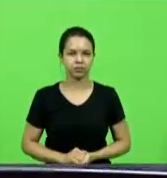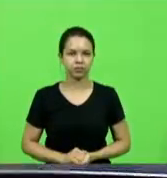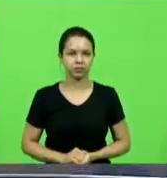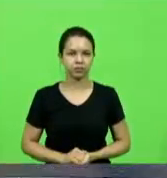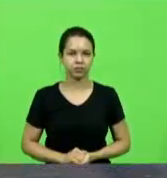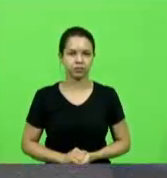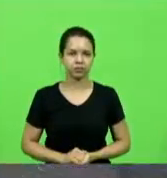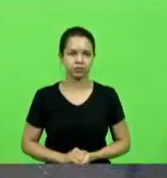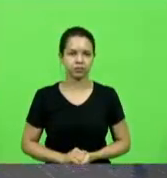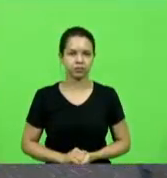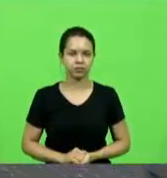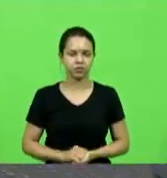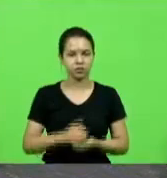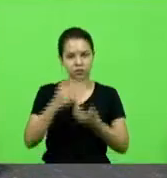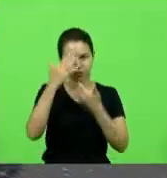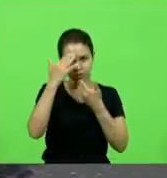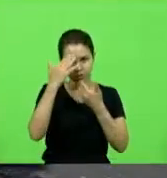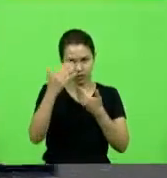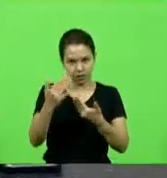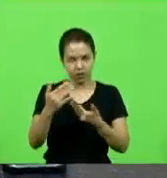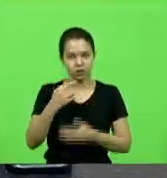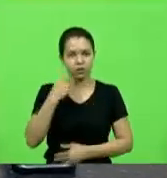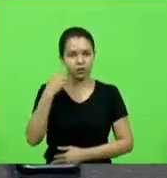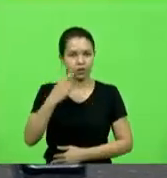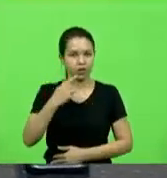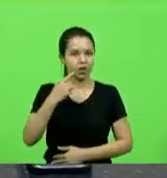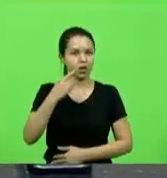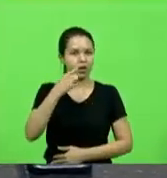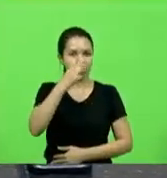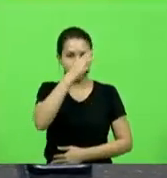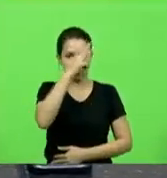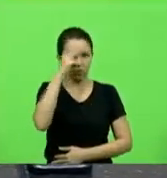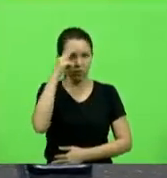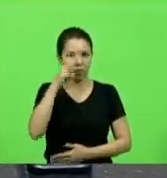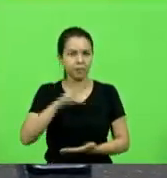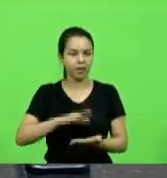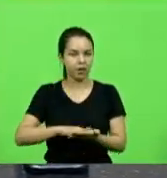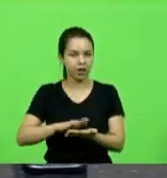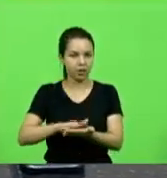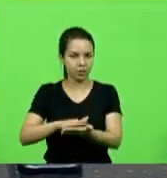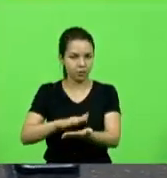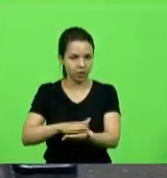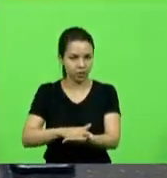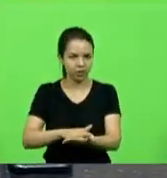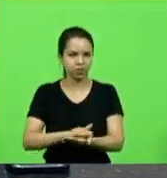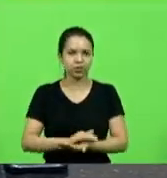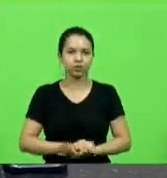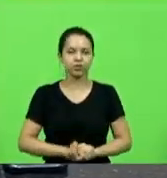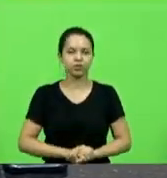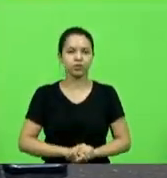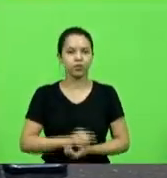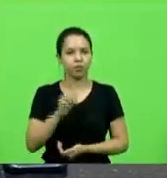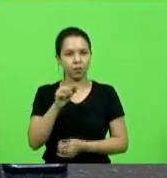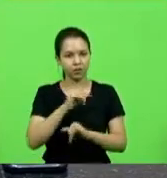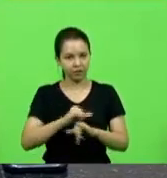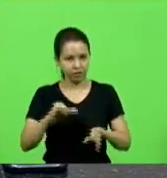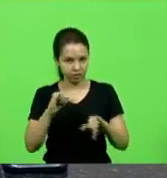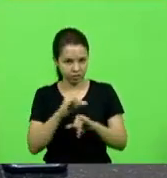obrigado deputado Volney parabéns por sua manifestação